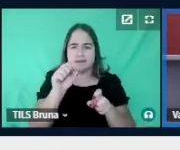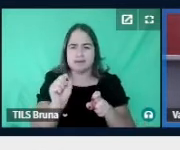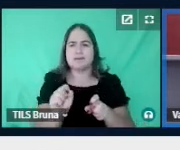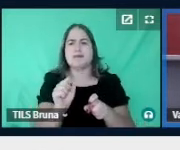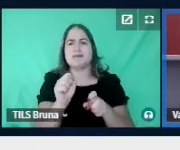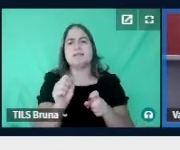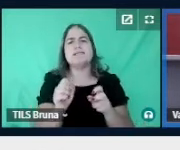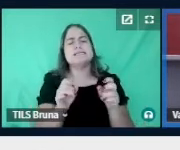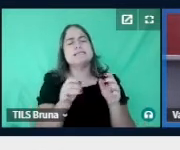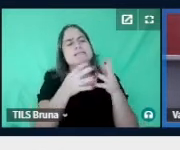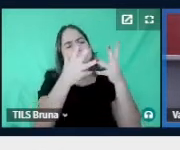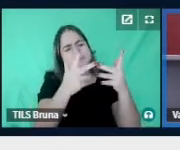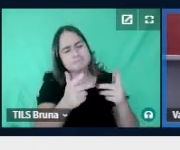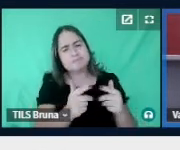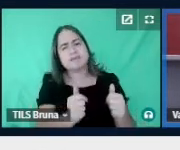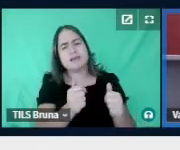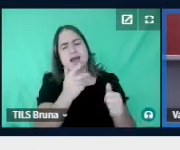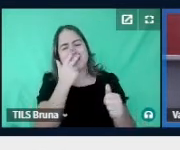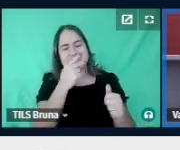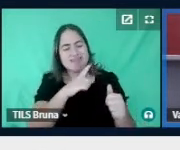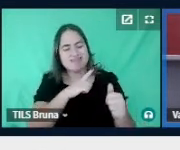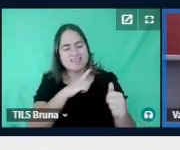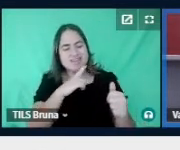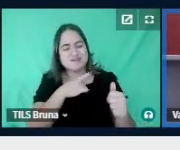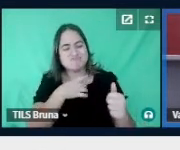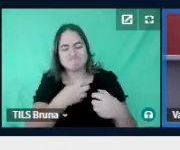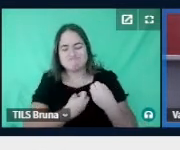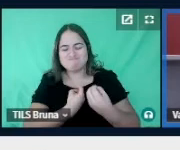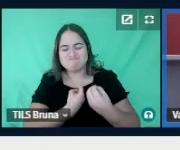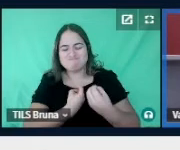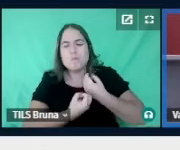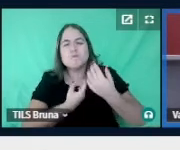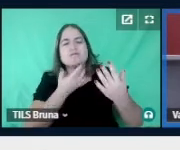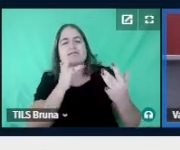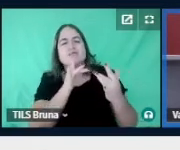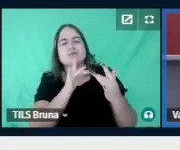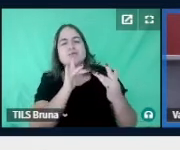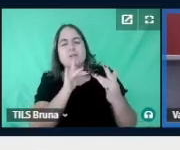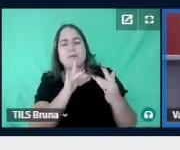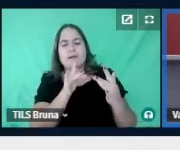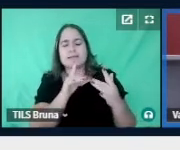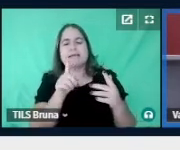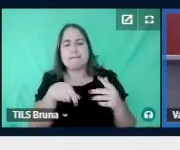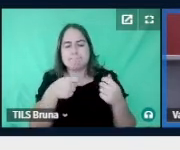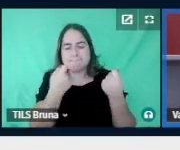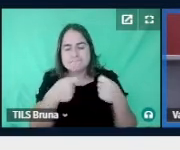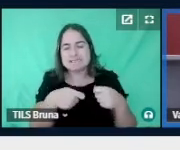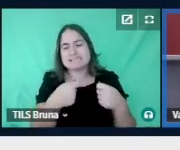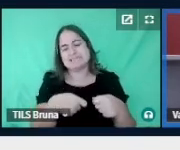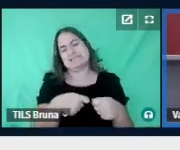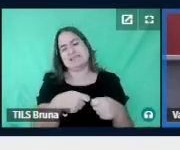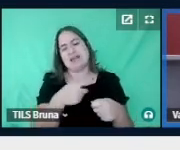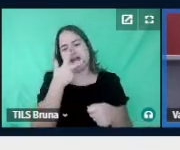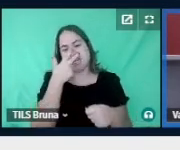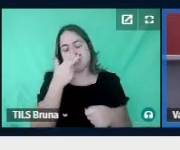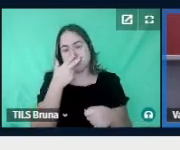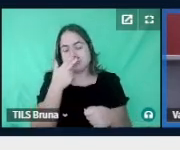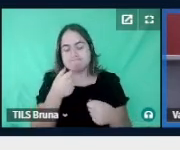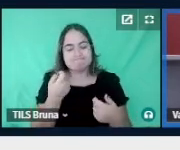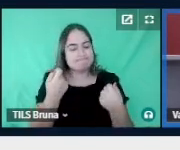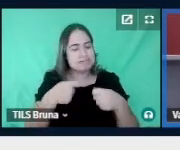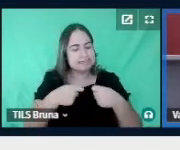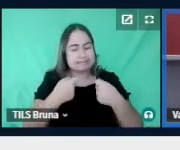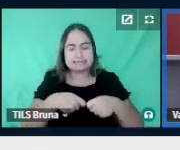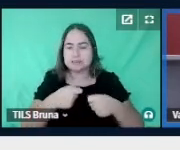toca com uma humanidade que é necessária, acho que cada vez mais necessária,